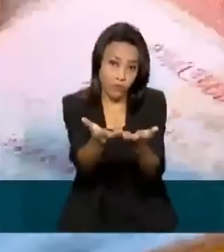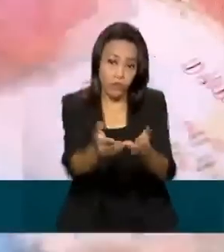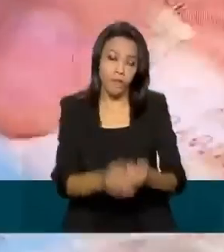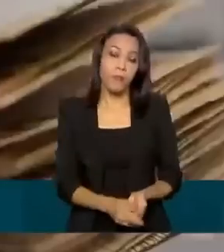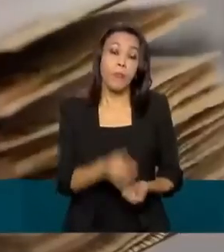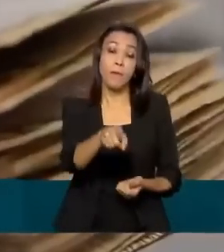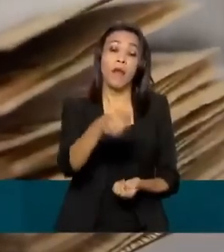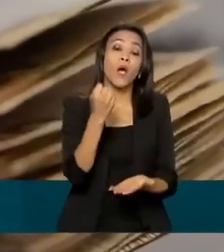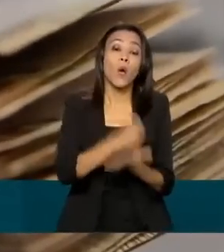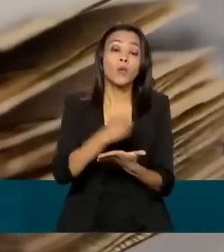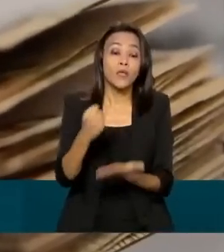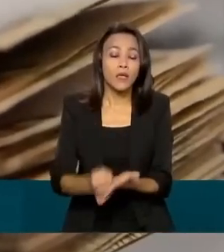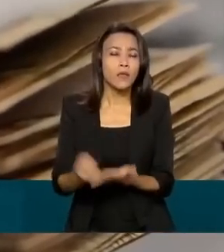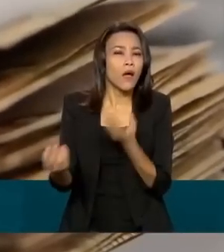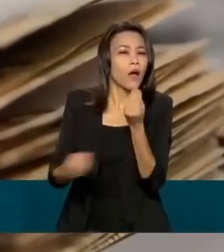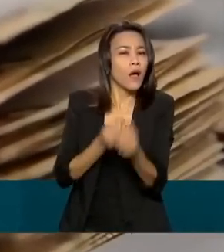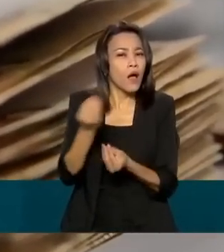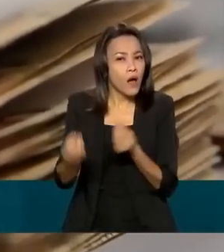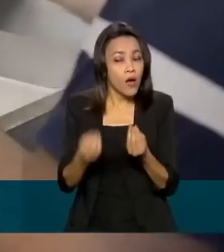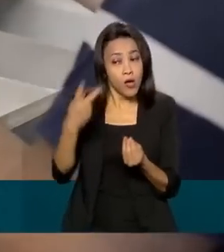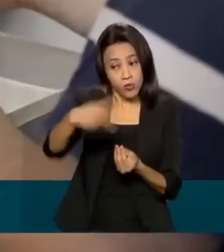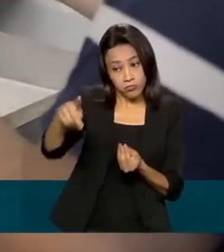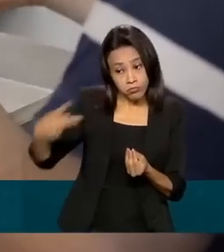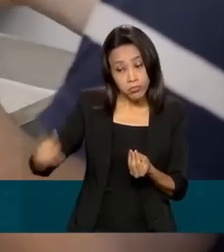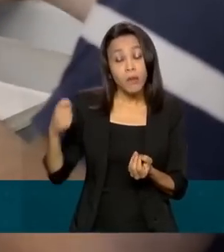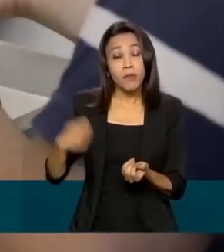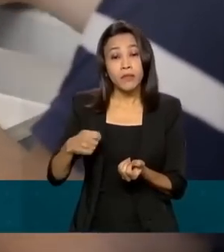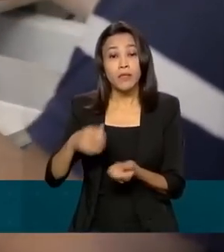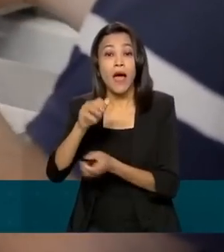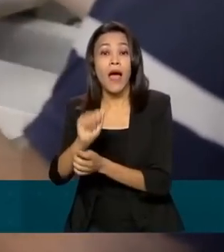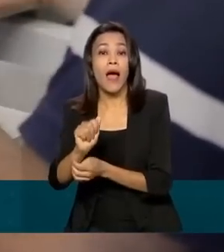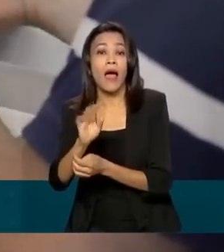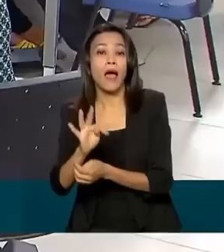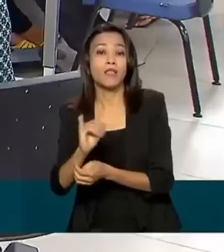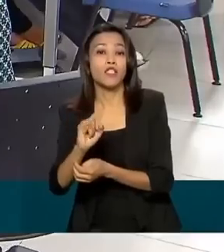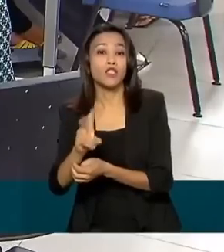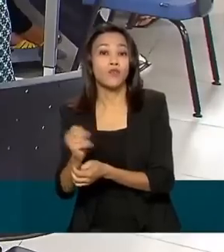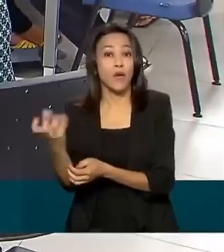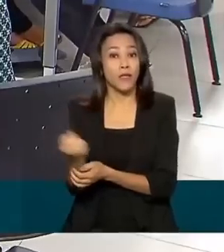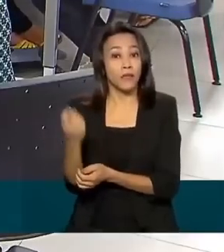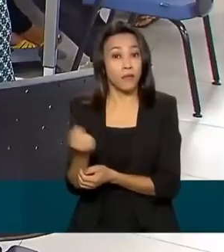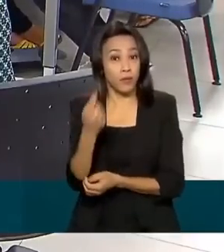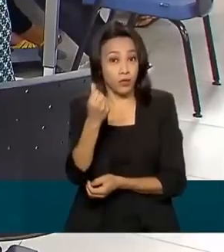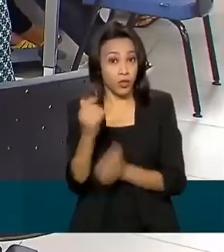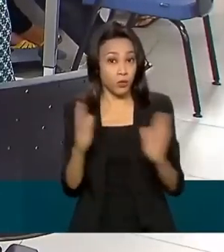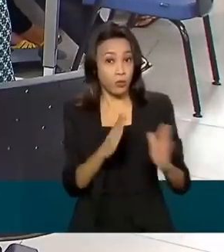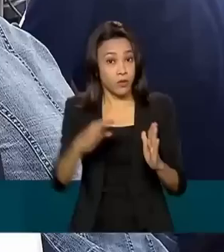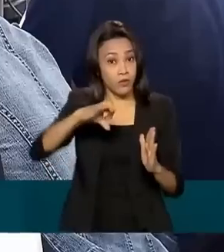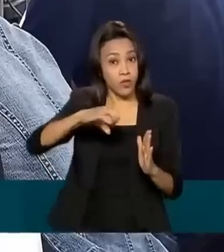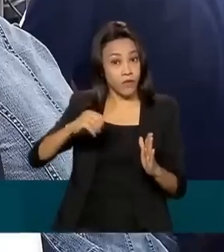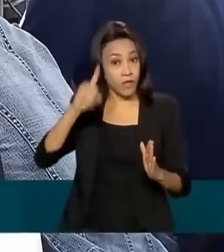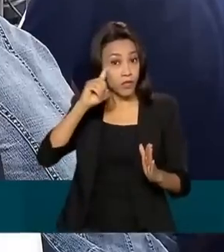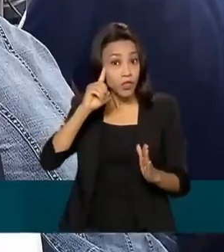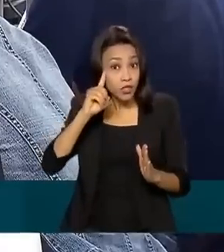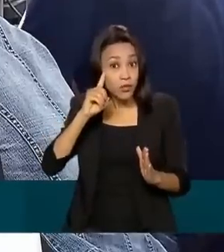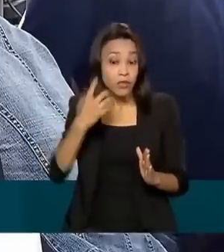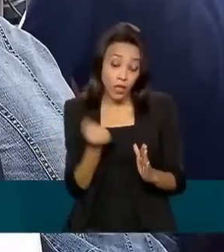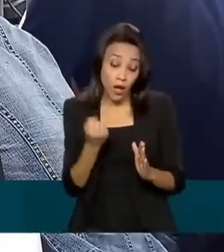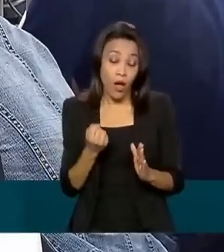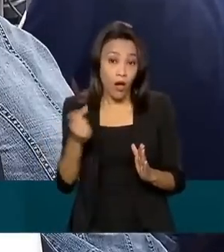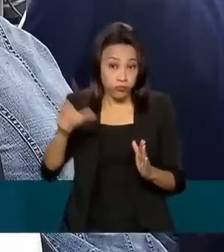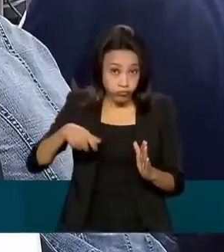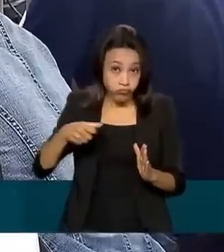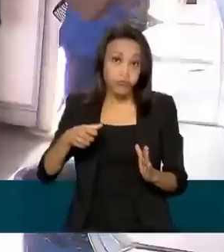clientes da Caixa devem estar com benefício ativo e recebendo há mais de 90 dias. O empréstimo pode ser